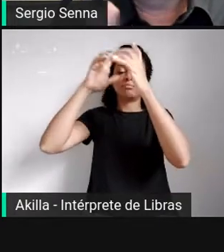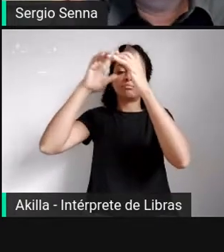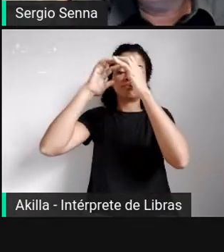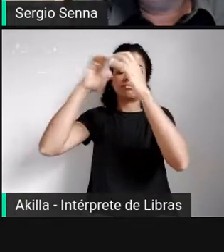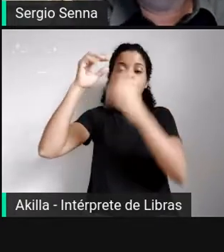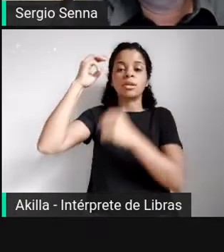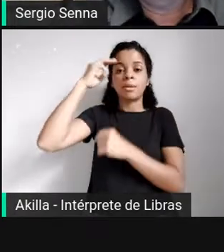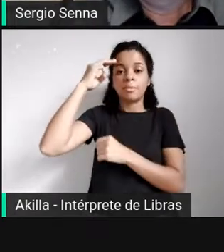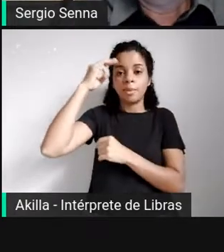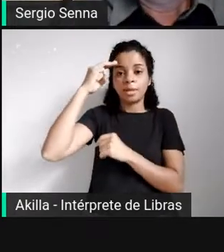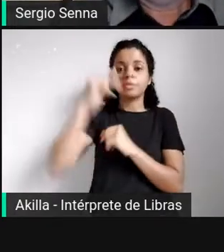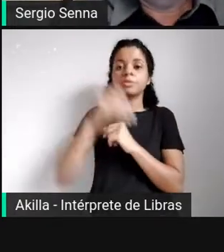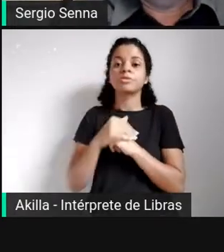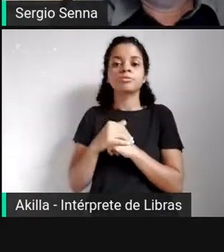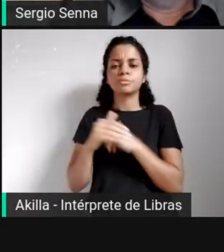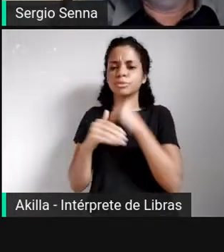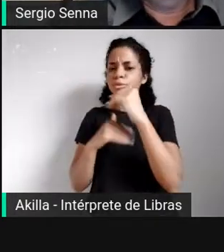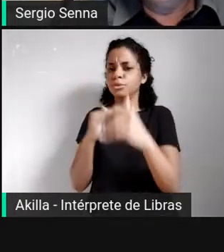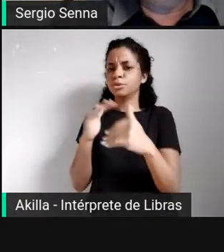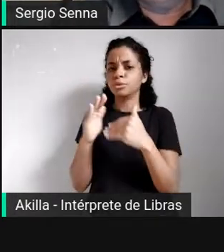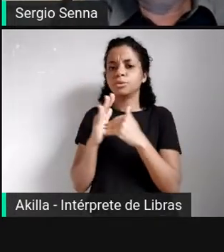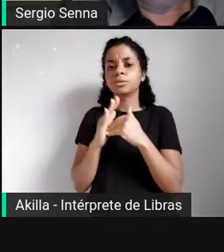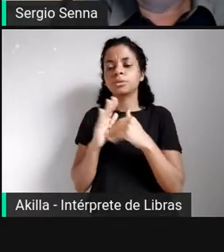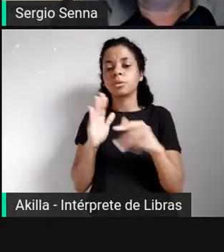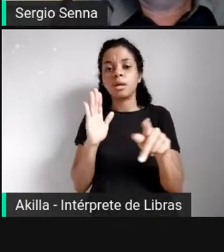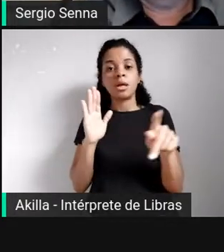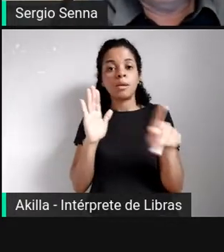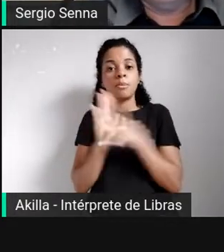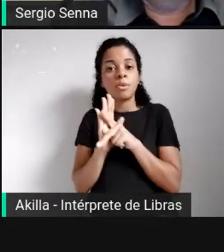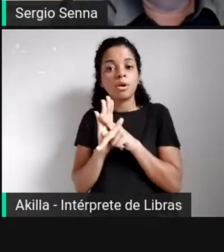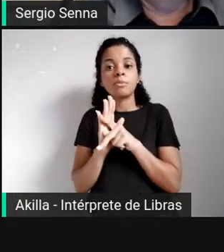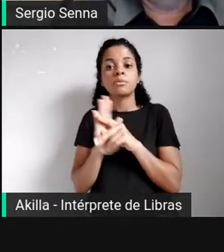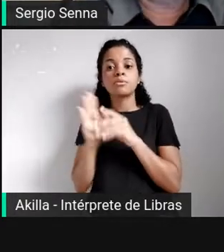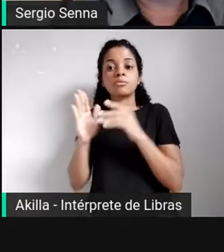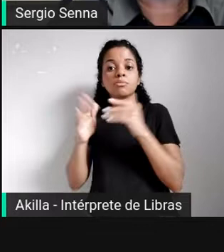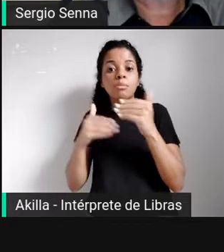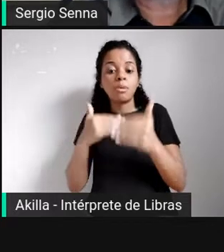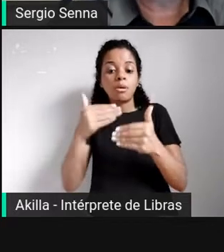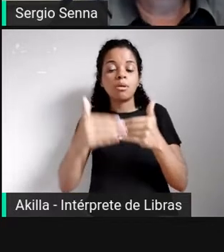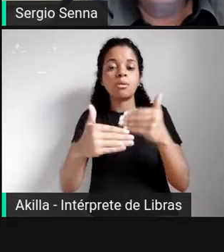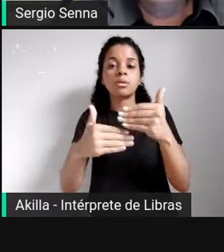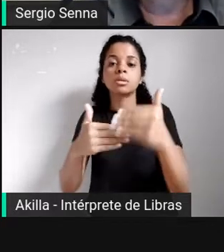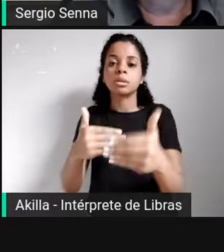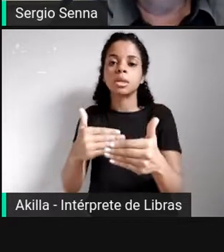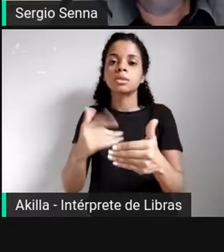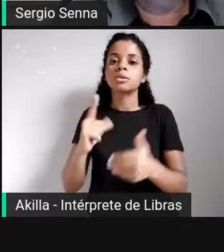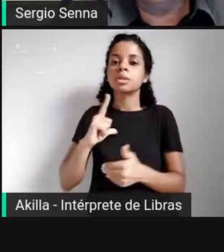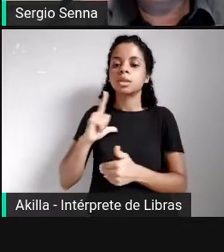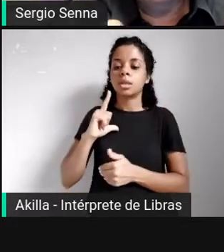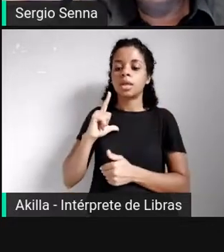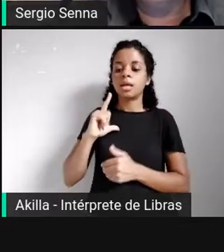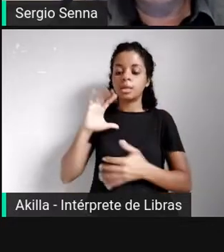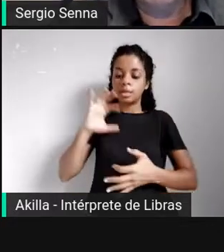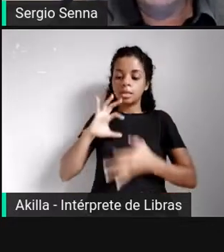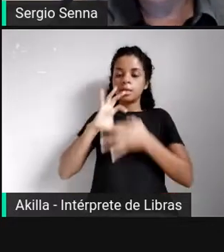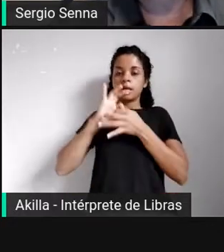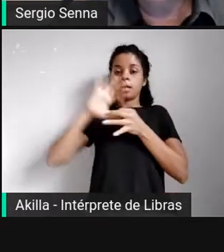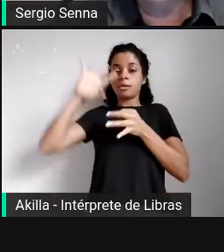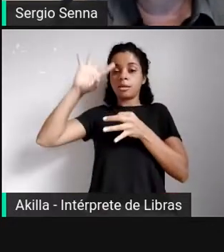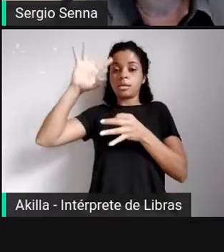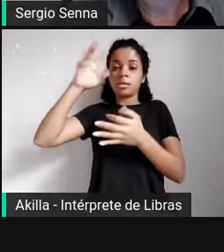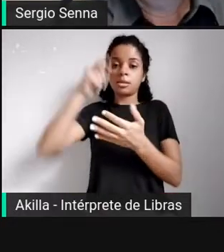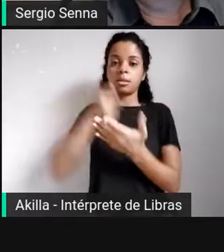comportamento. Tudo isso são funções e processos que ocorrem quando nós tomamos uma decisão. Só para vocês terem uma noção da